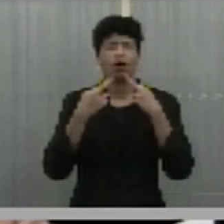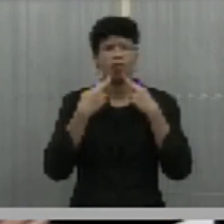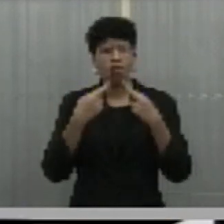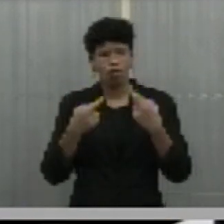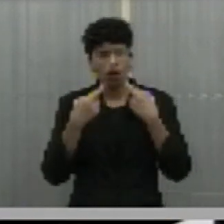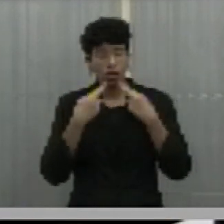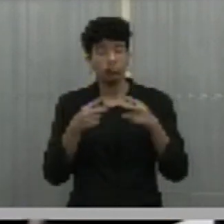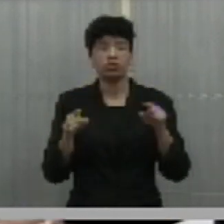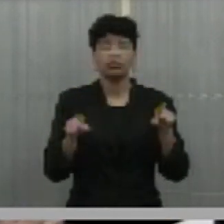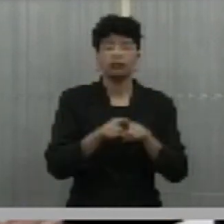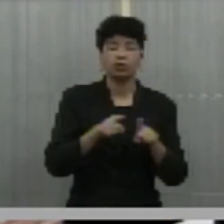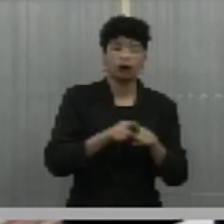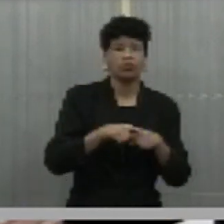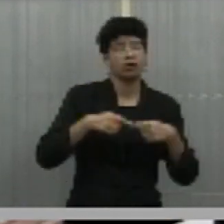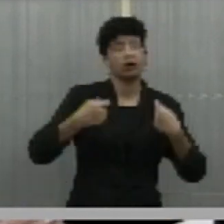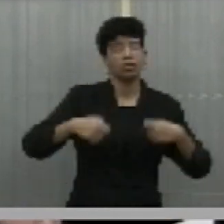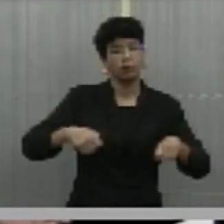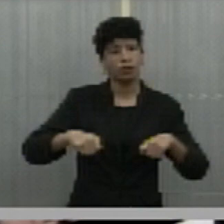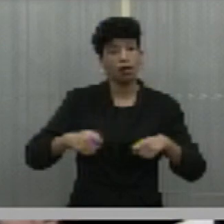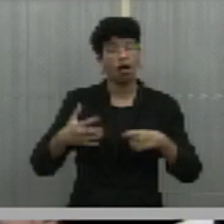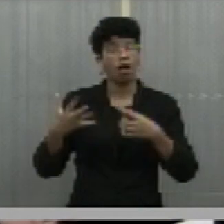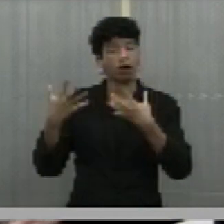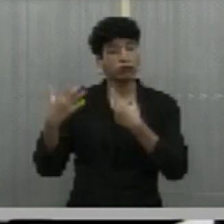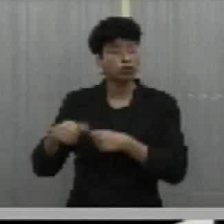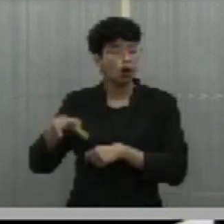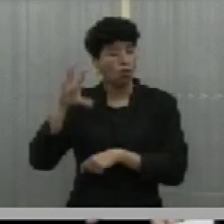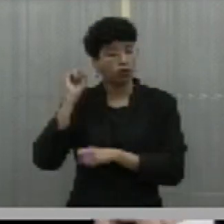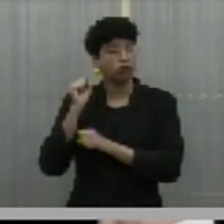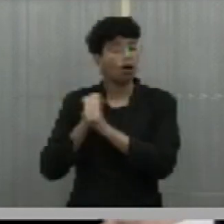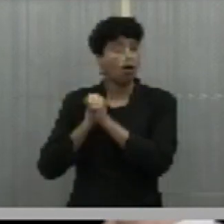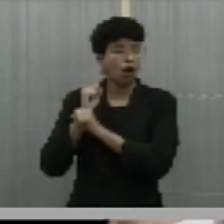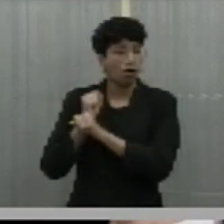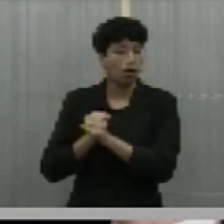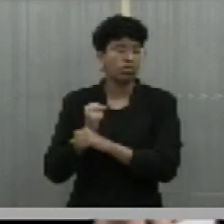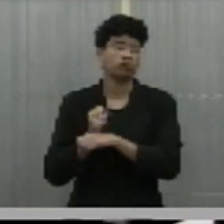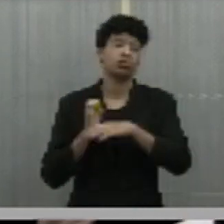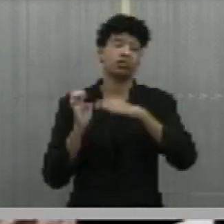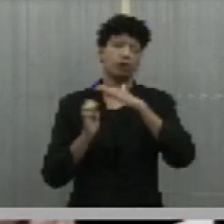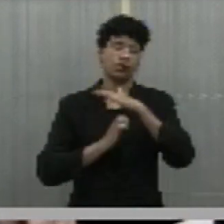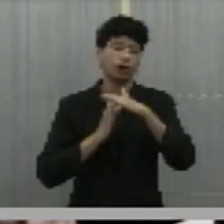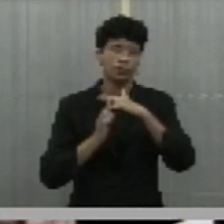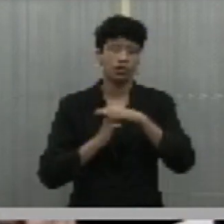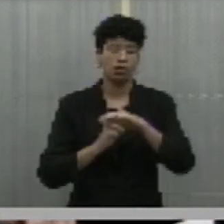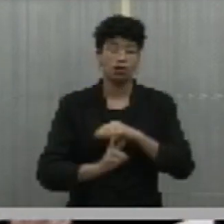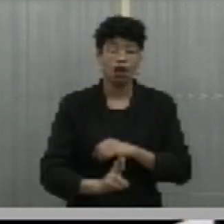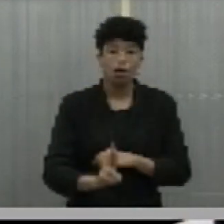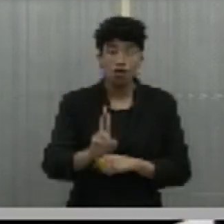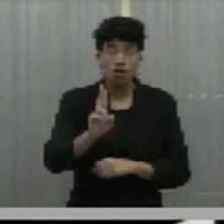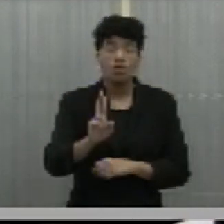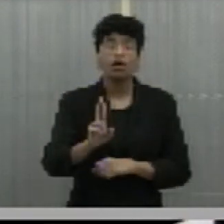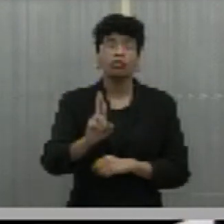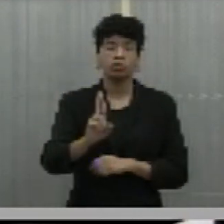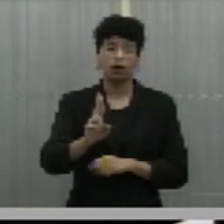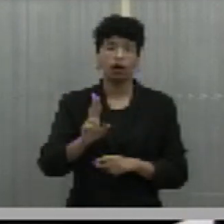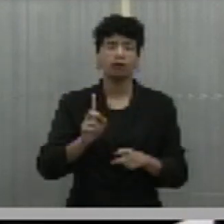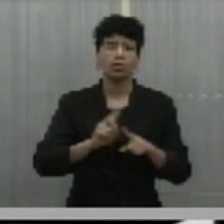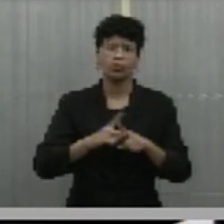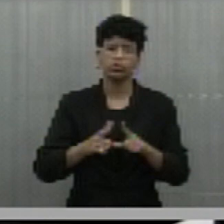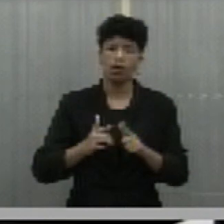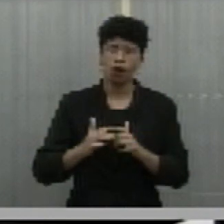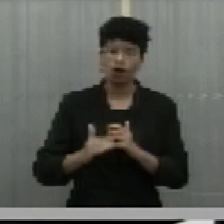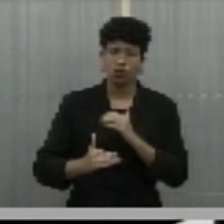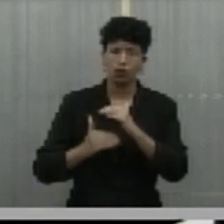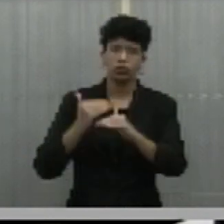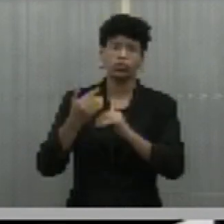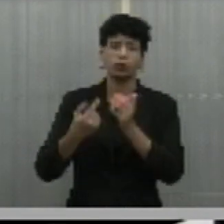também devemos considerar que, ao longo desses anos, que a Equatorial está à frente do fornecimento de energia, houve avanços. Isso